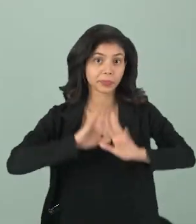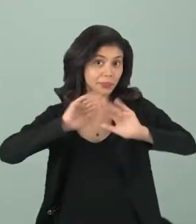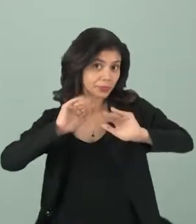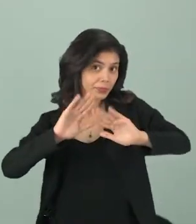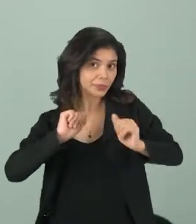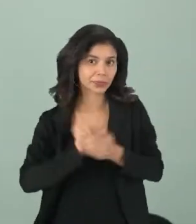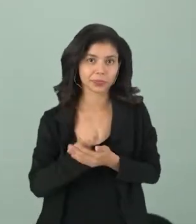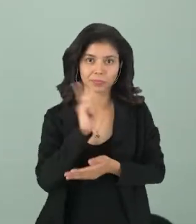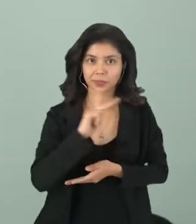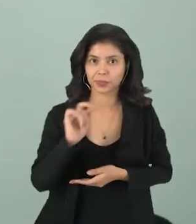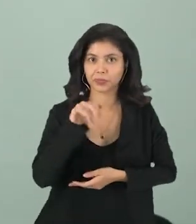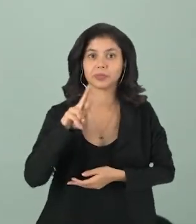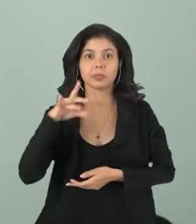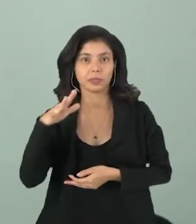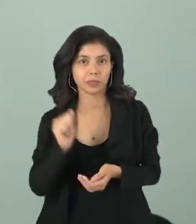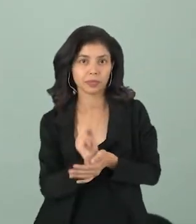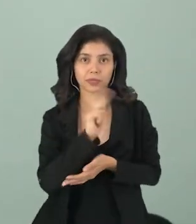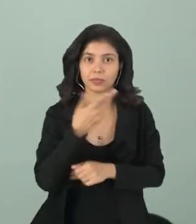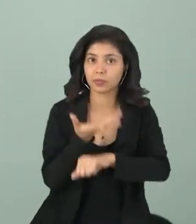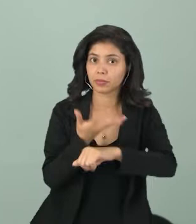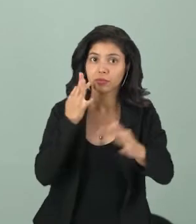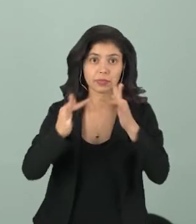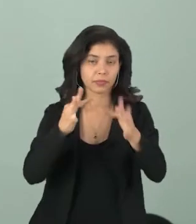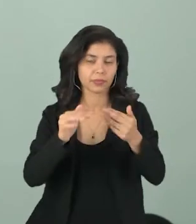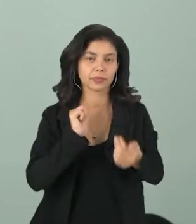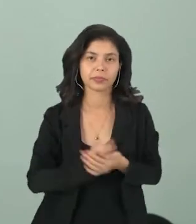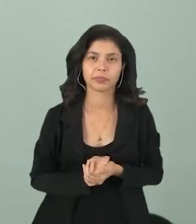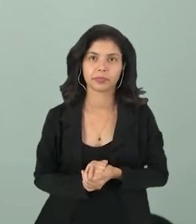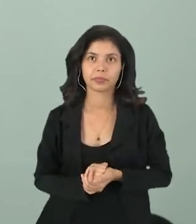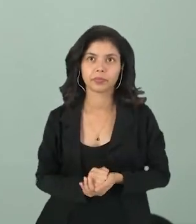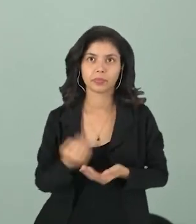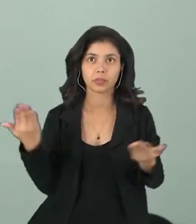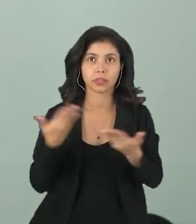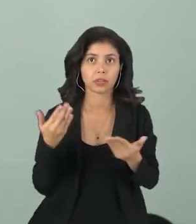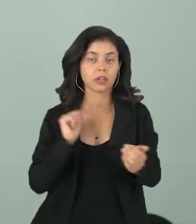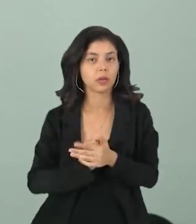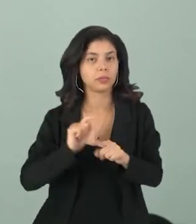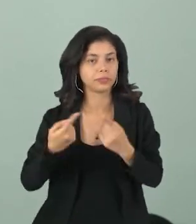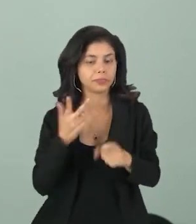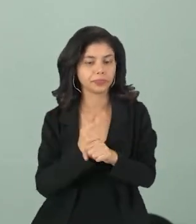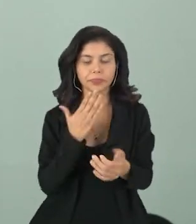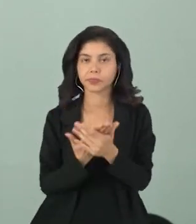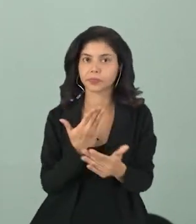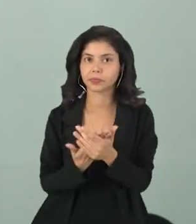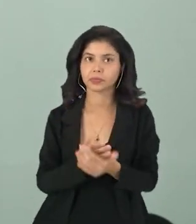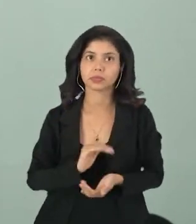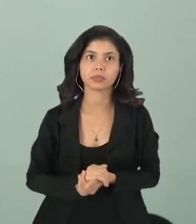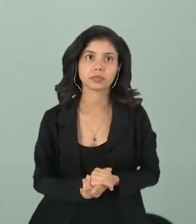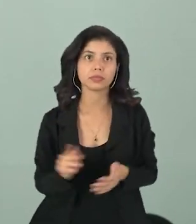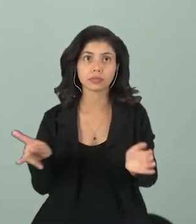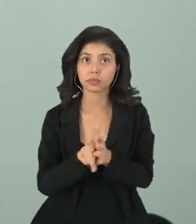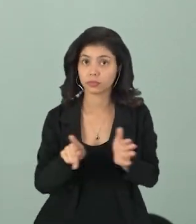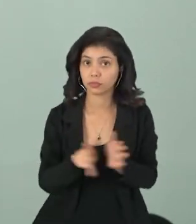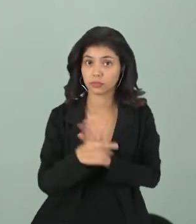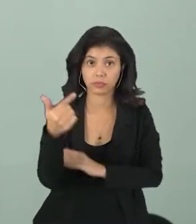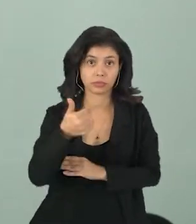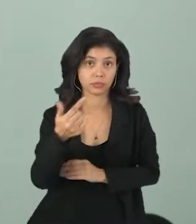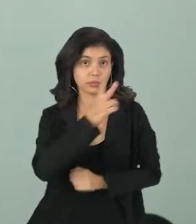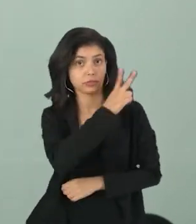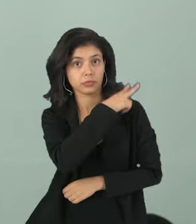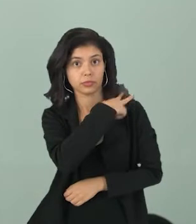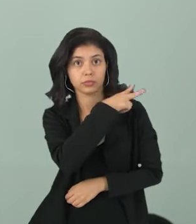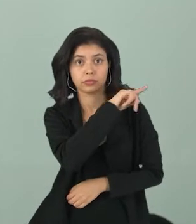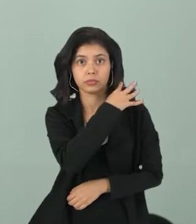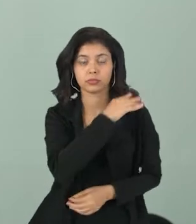Olá pessoal, sou o professor Márcio, professor da disciplina de Física. Estamos aí com mais uma videoaula, dessa vez para a segunda série